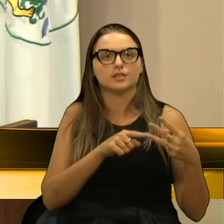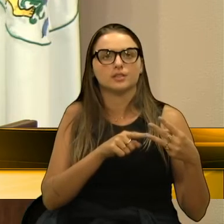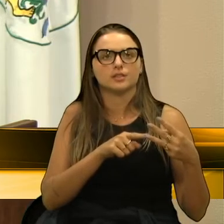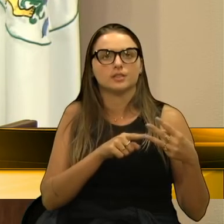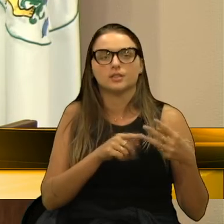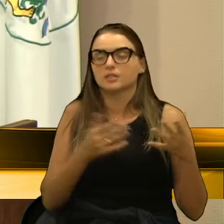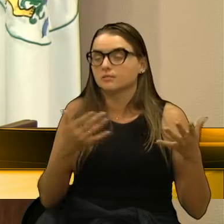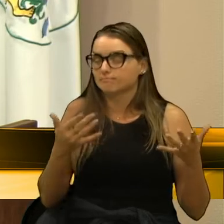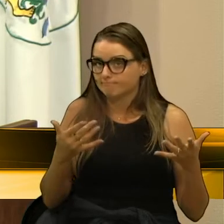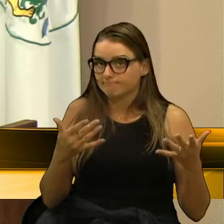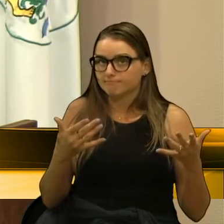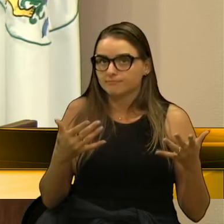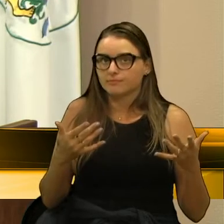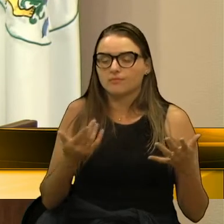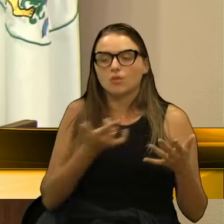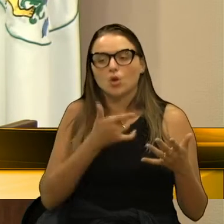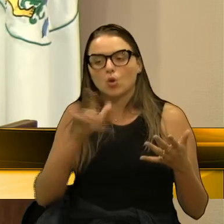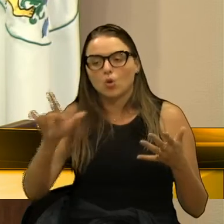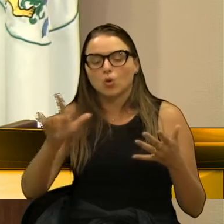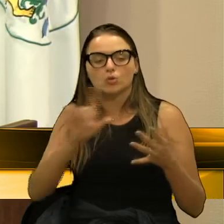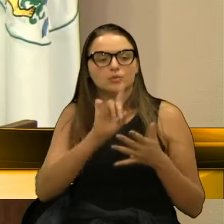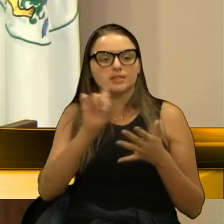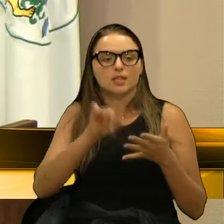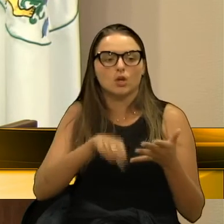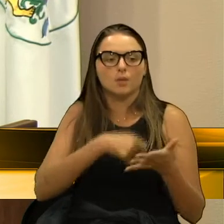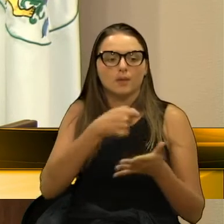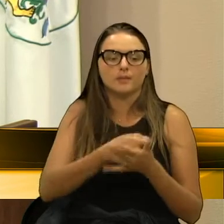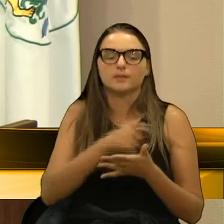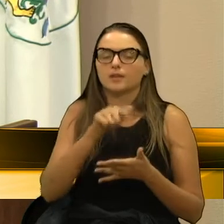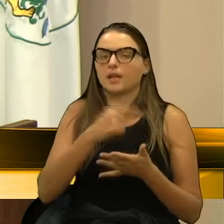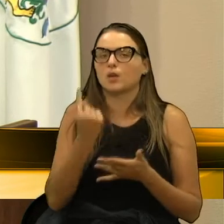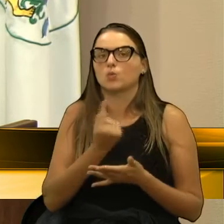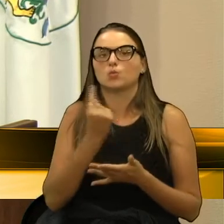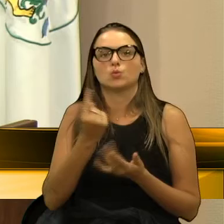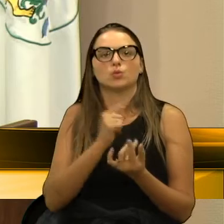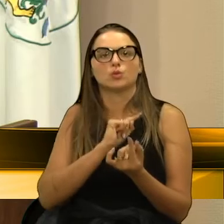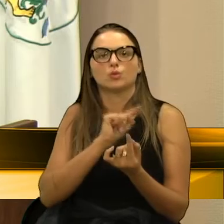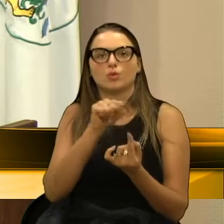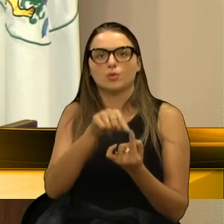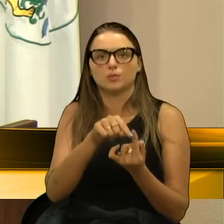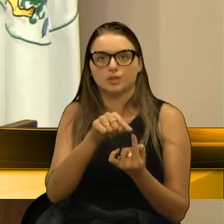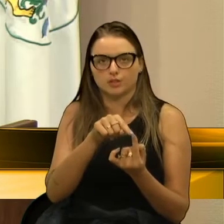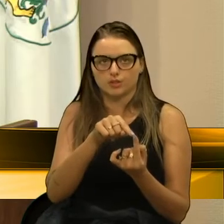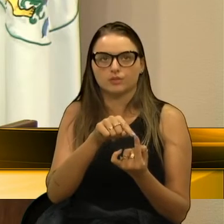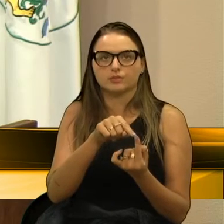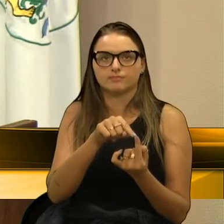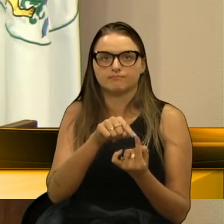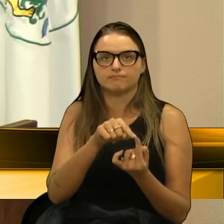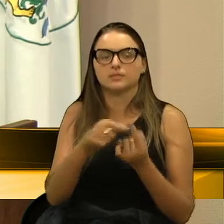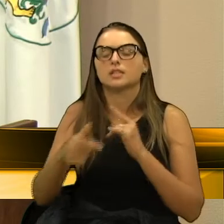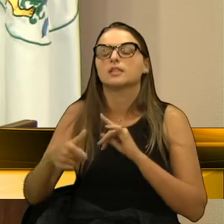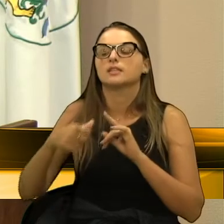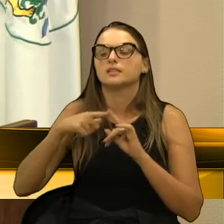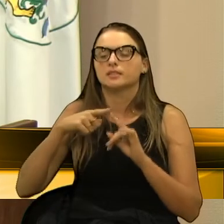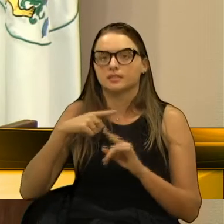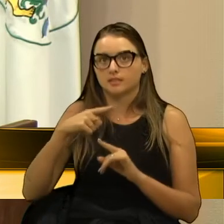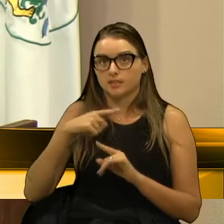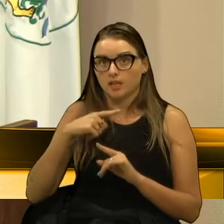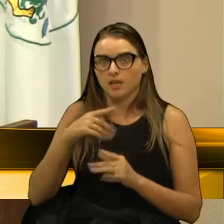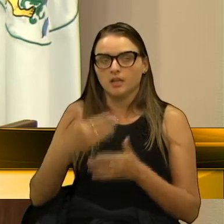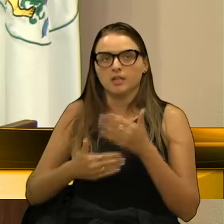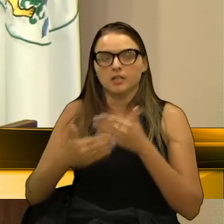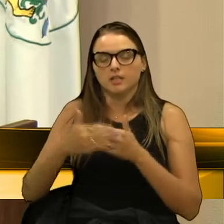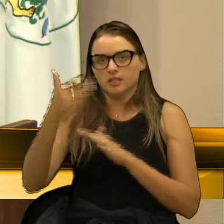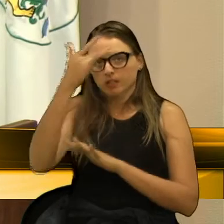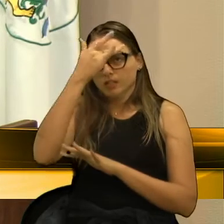enfim, outras isenções, elas têm um único objetivo, é proporcionar às pessoas